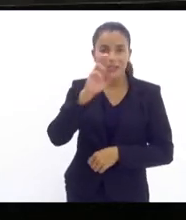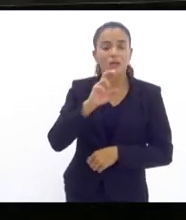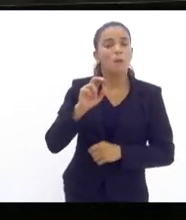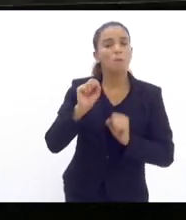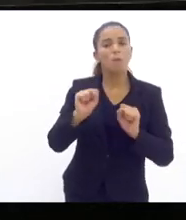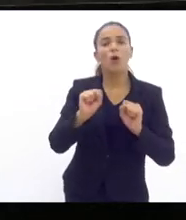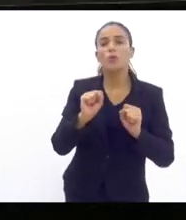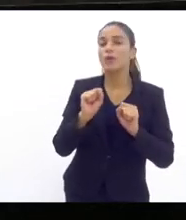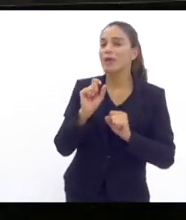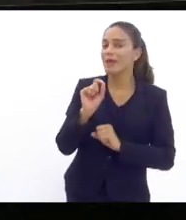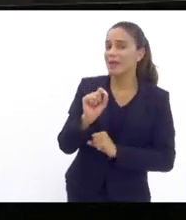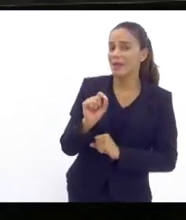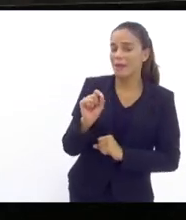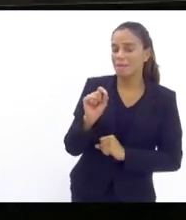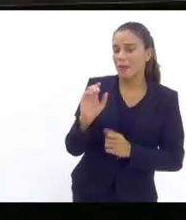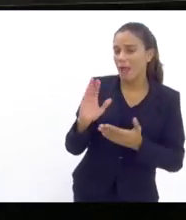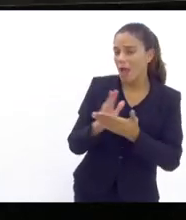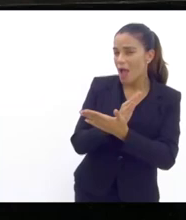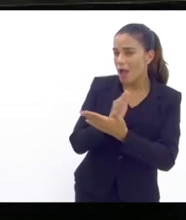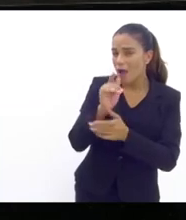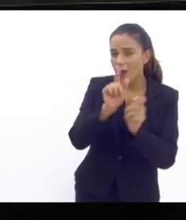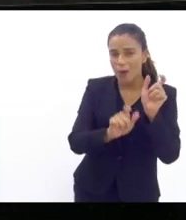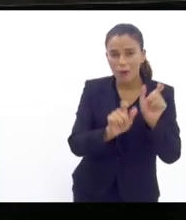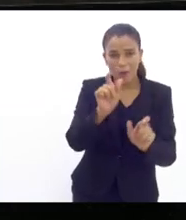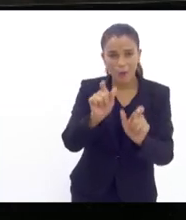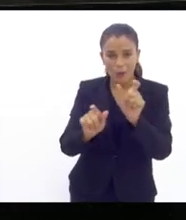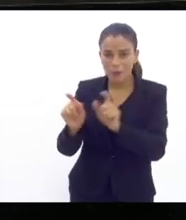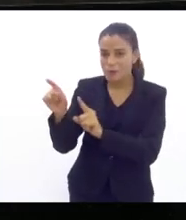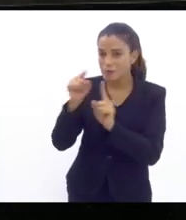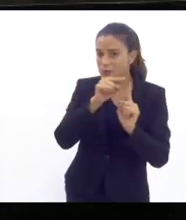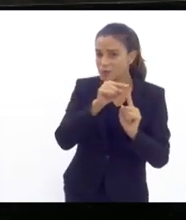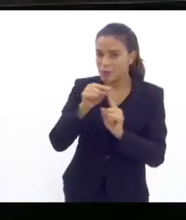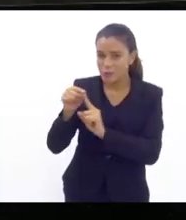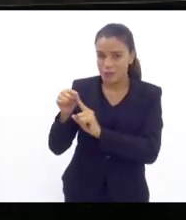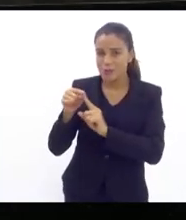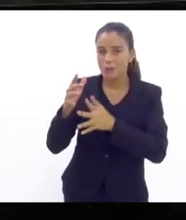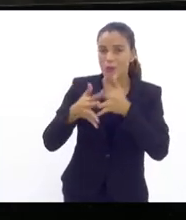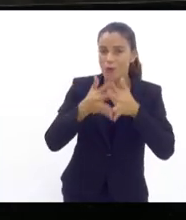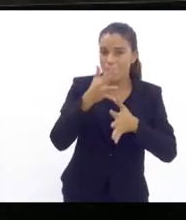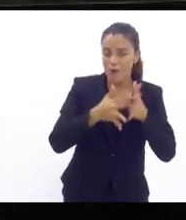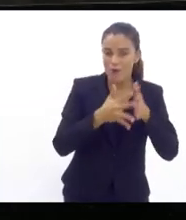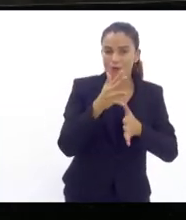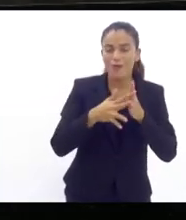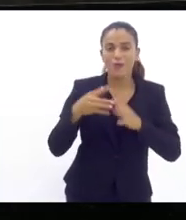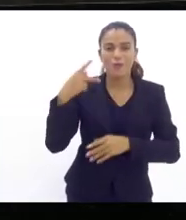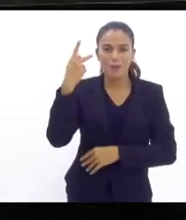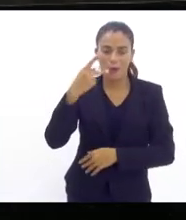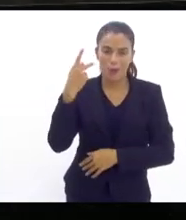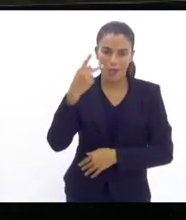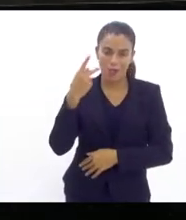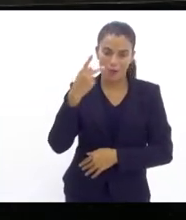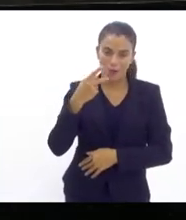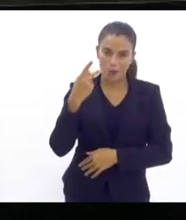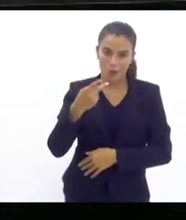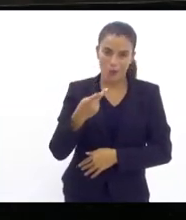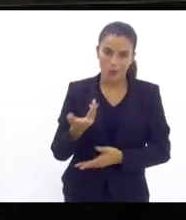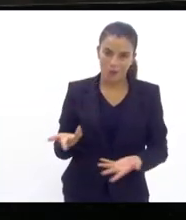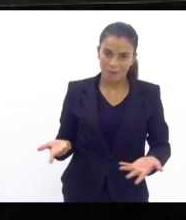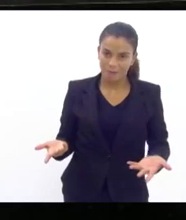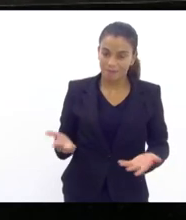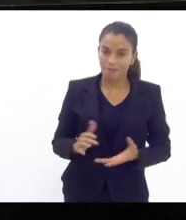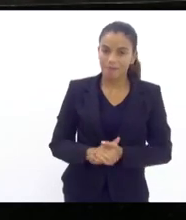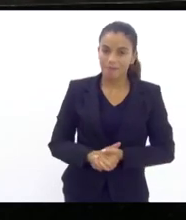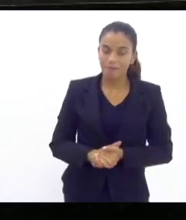quando algum tipo de conflito político possa exercer possa existir